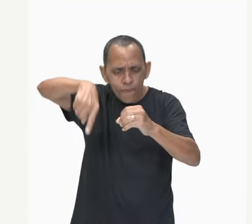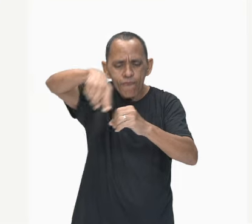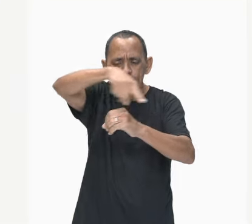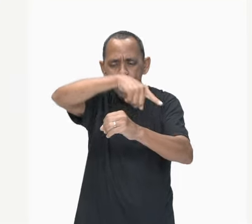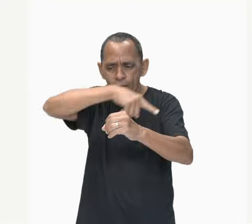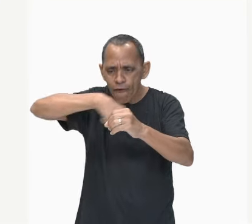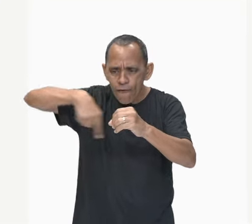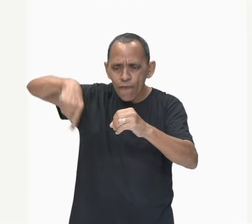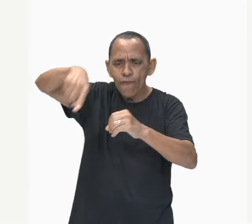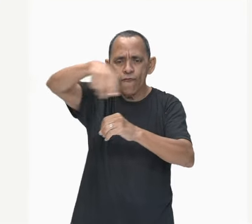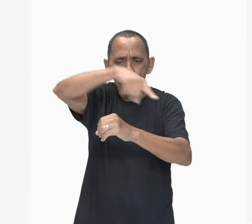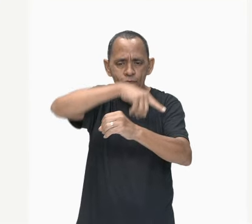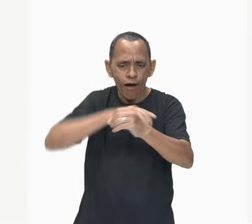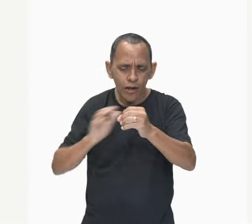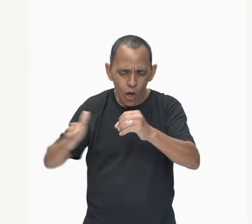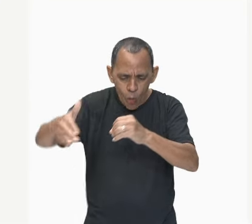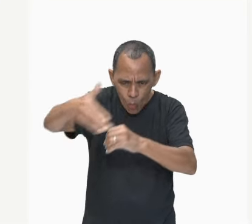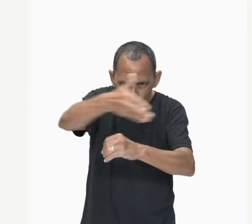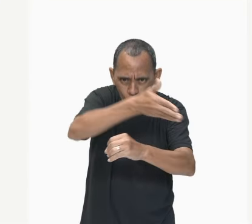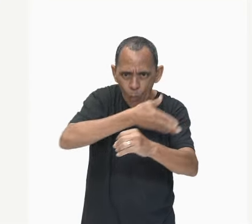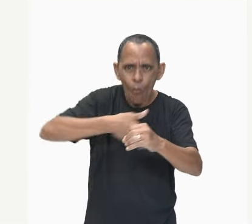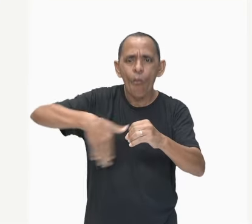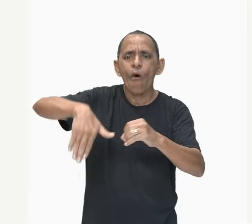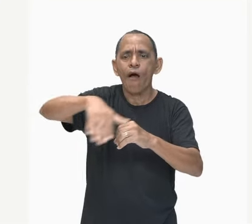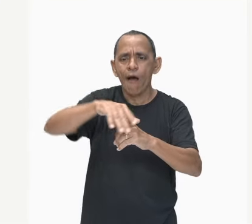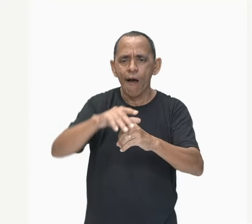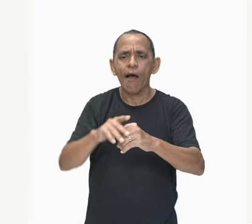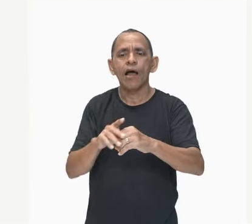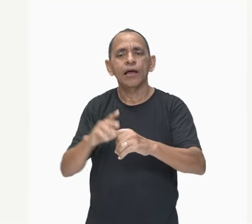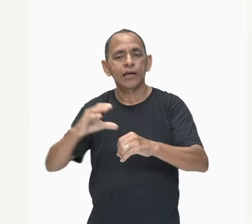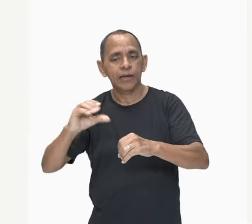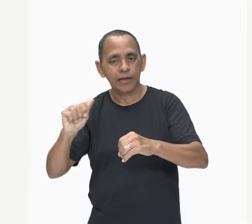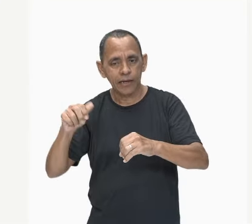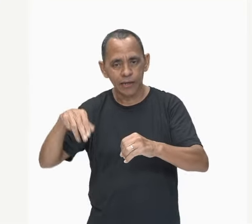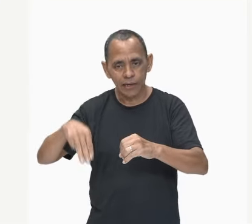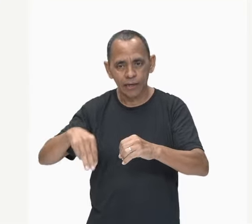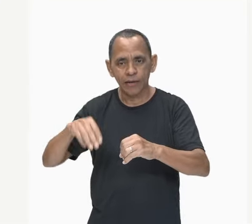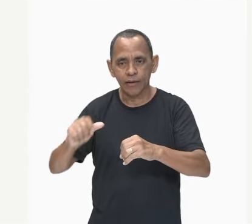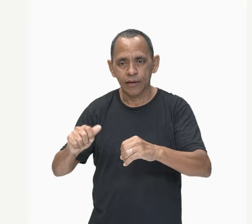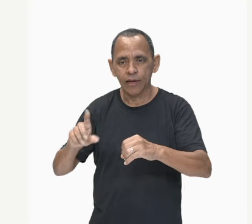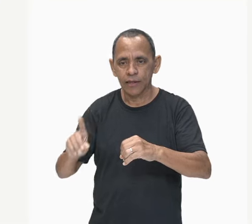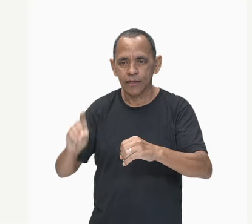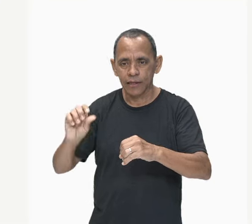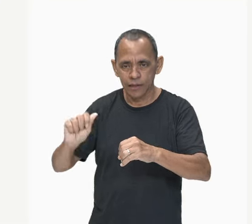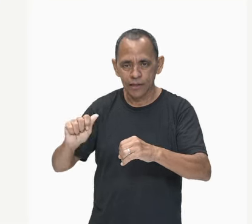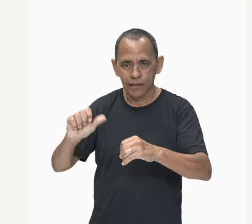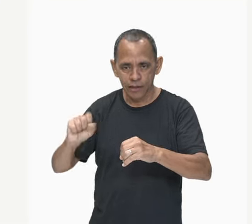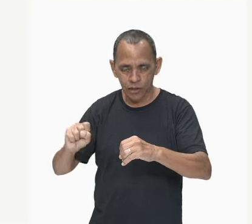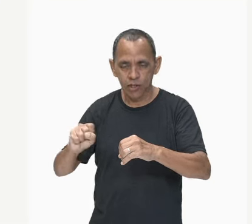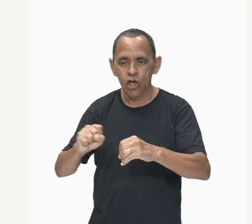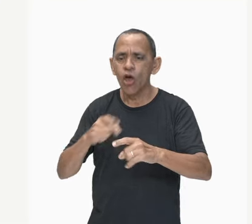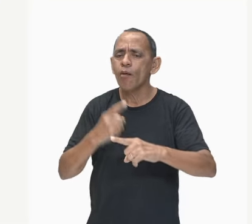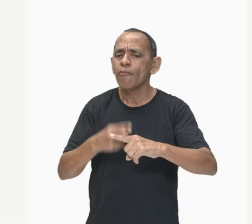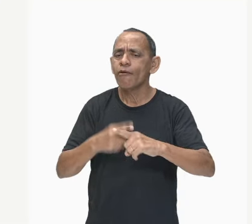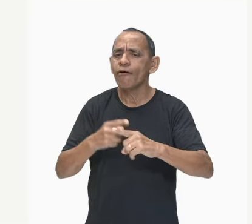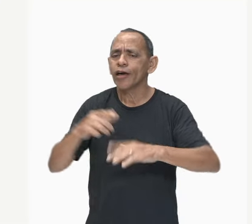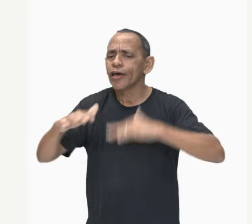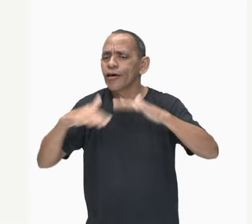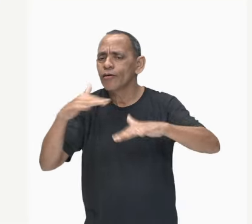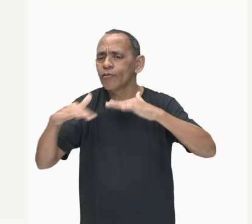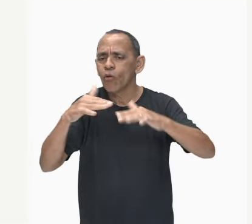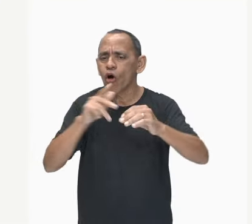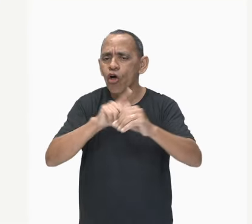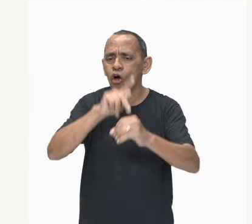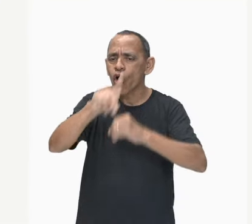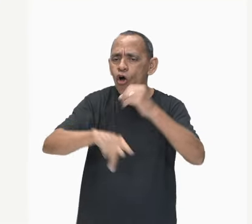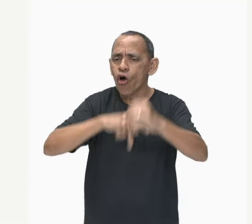que eu não faço a movimentação dos prótons? Porque o próton está dentro do núcleo. E o que ele está